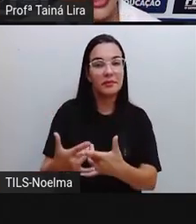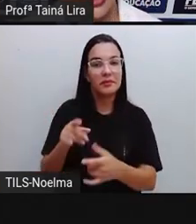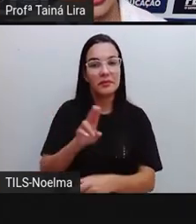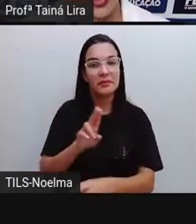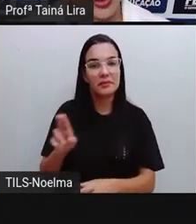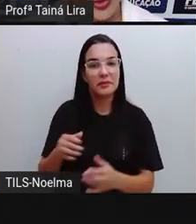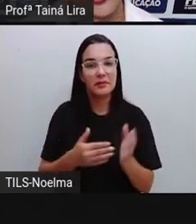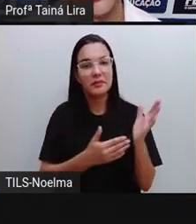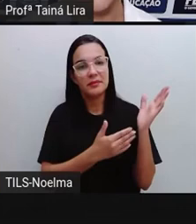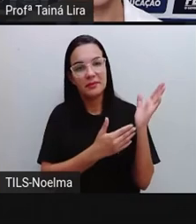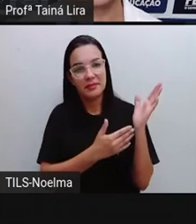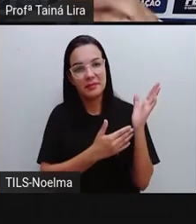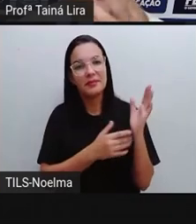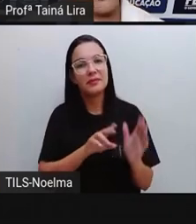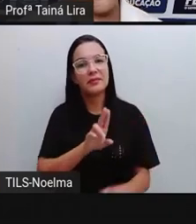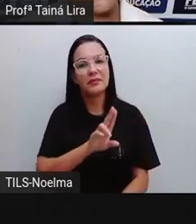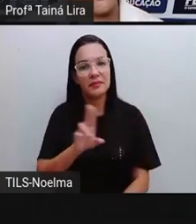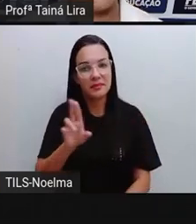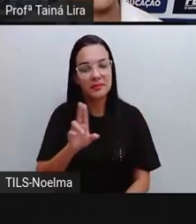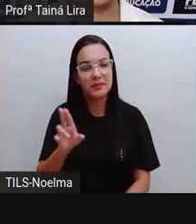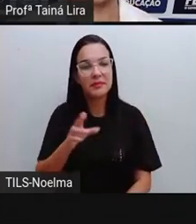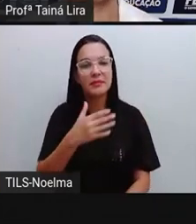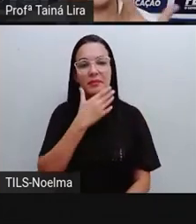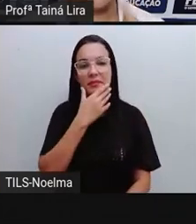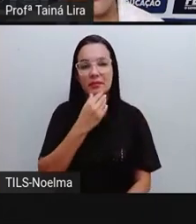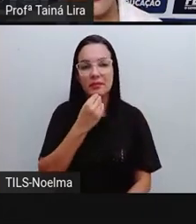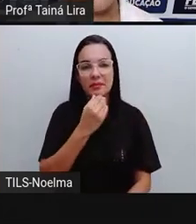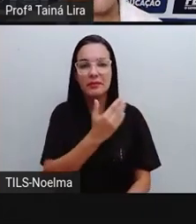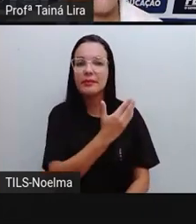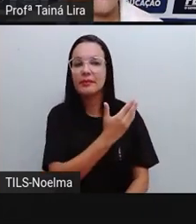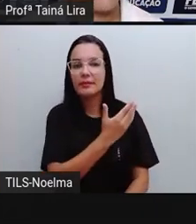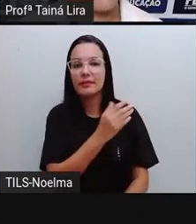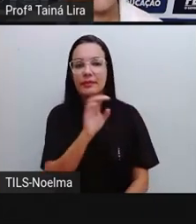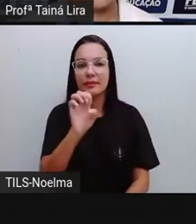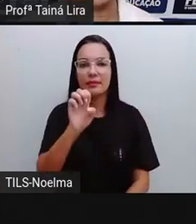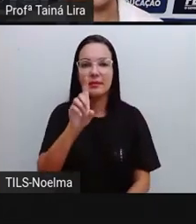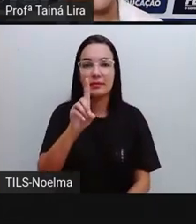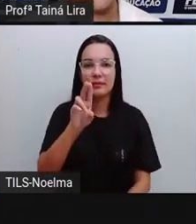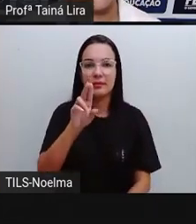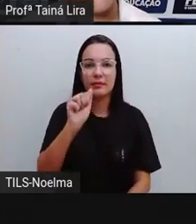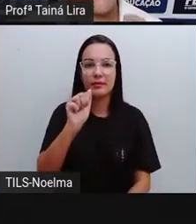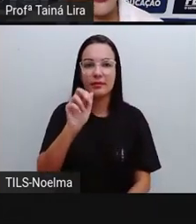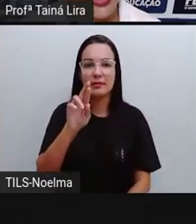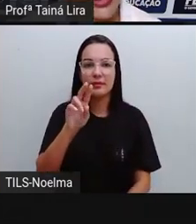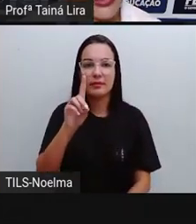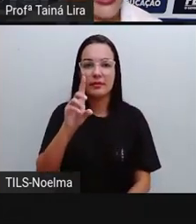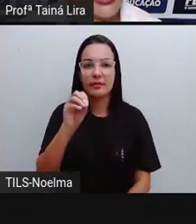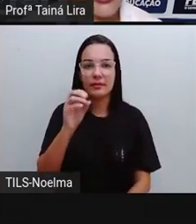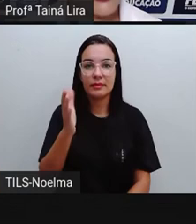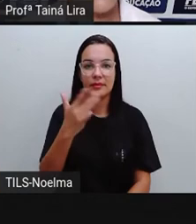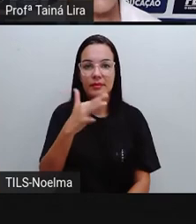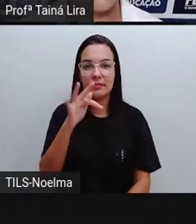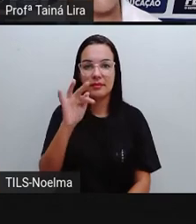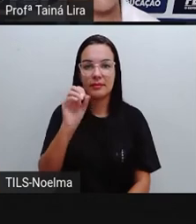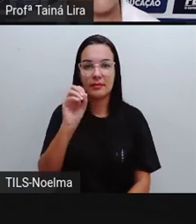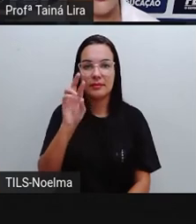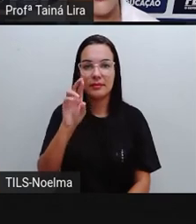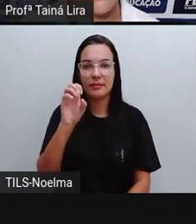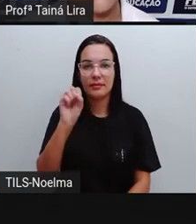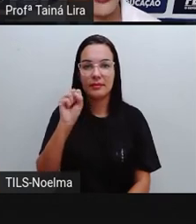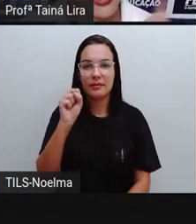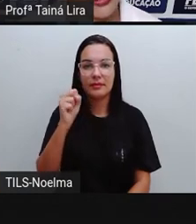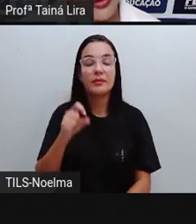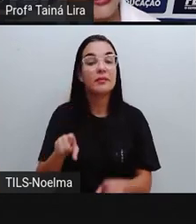Avenida de Contorno, mas o nome oficial é Eduardo Frois da Mota. E nós também temos uma escola, né, é uma